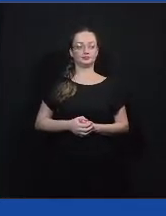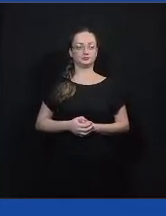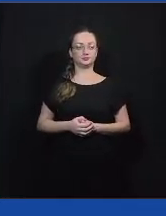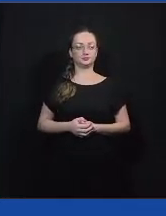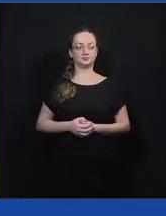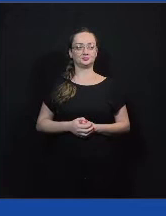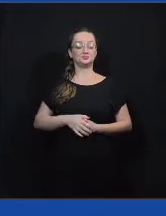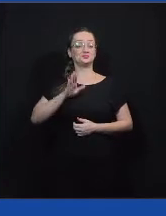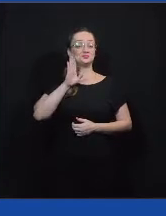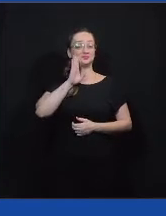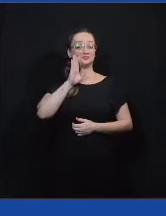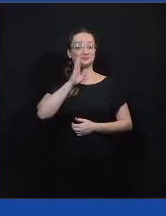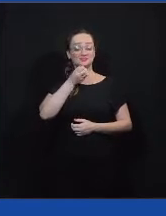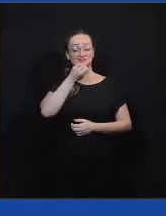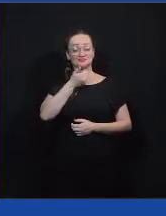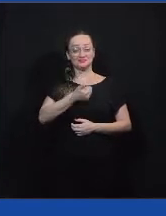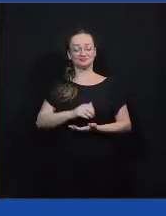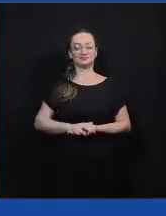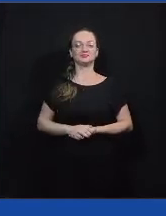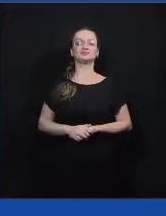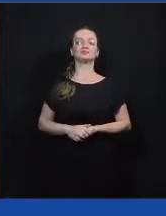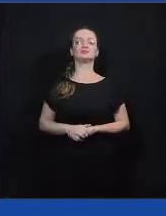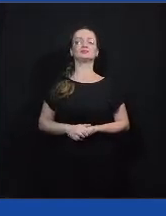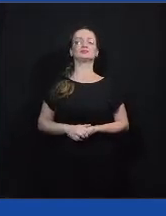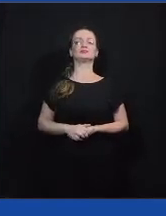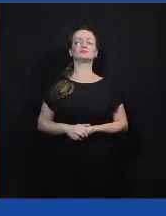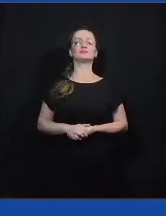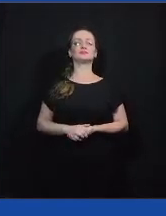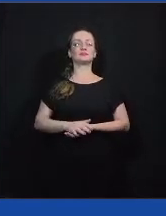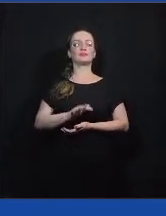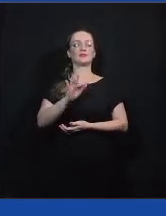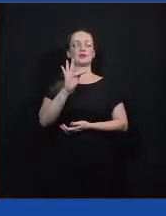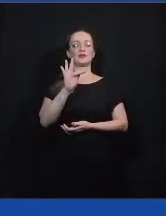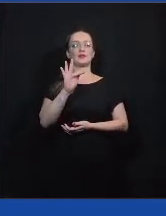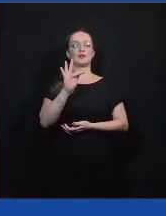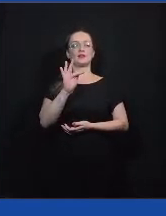Legal, Yuri. Muito bom a escuta. Fernando, já escolheu a sua?